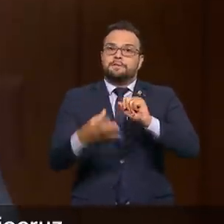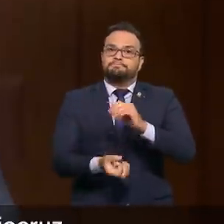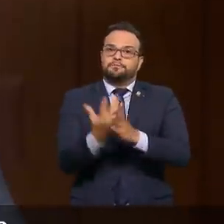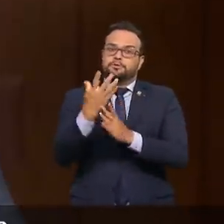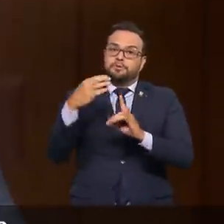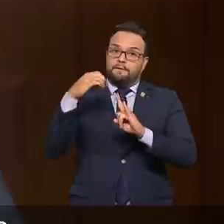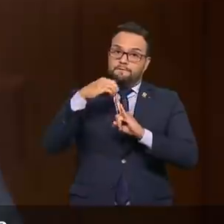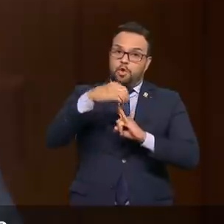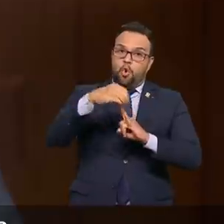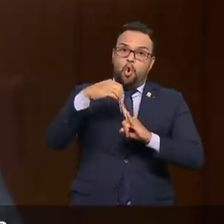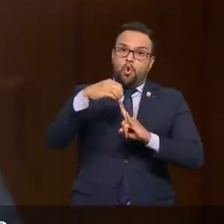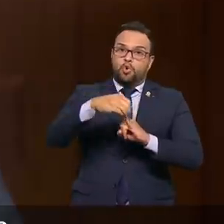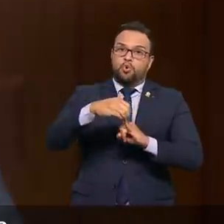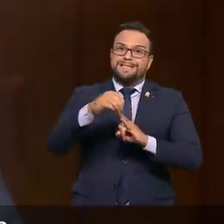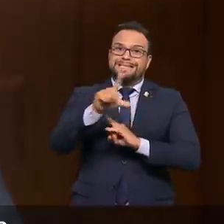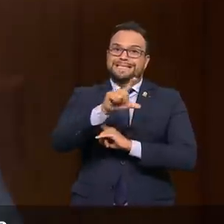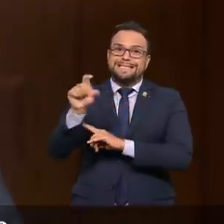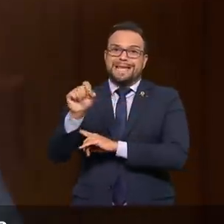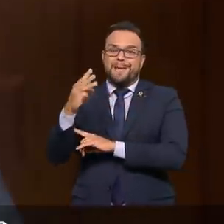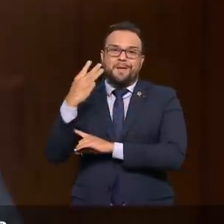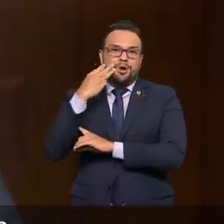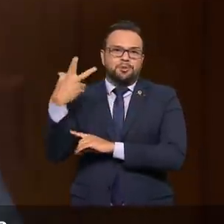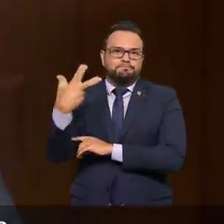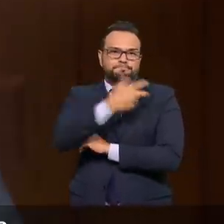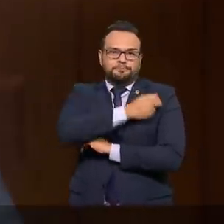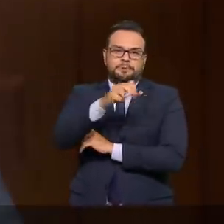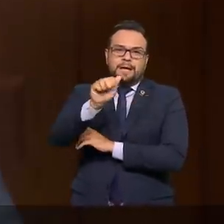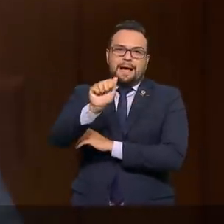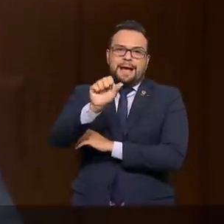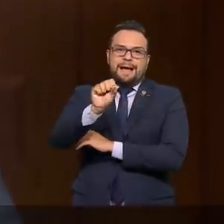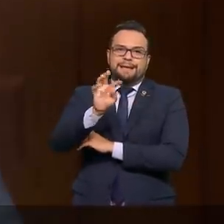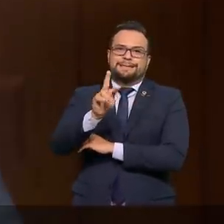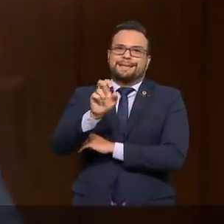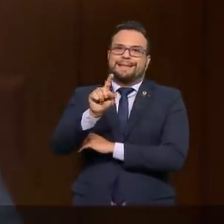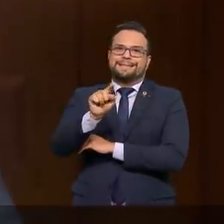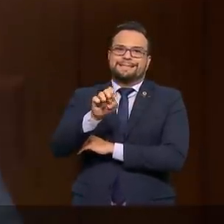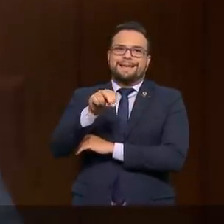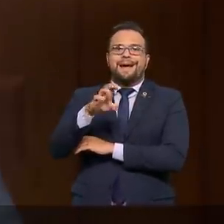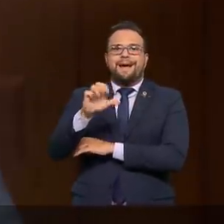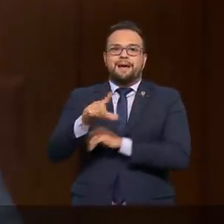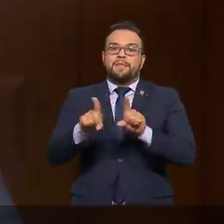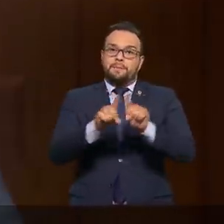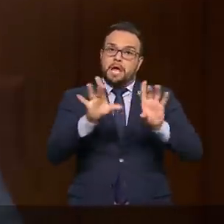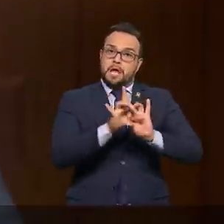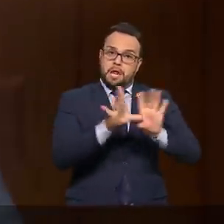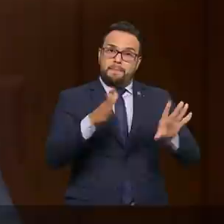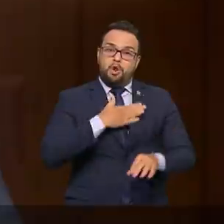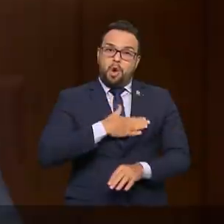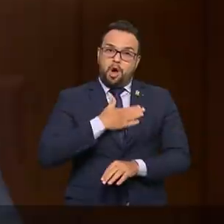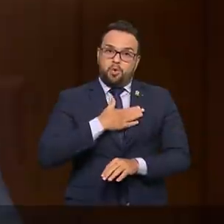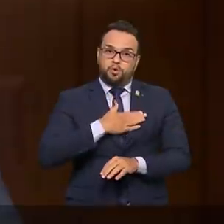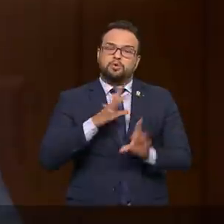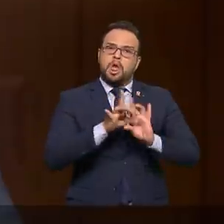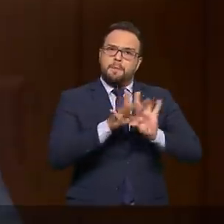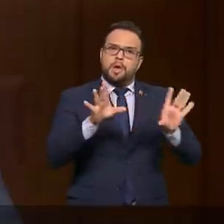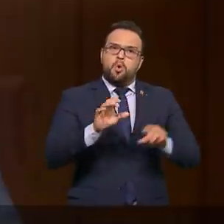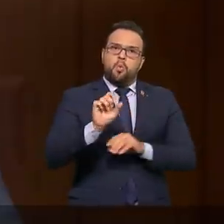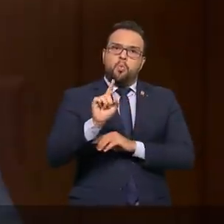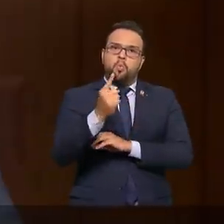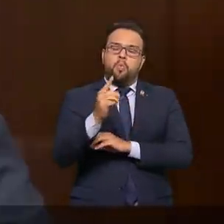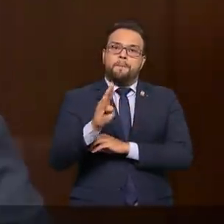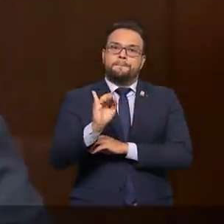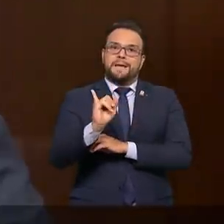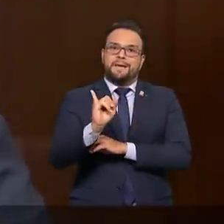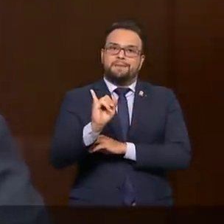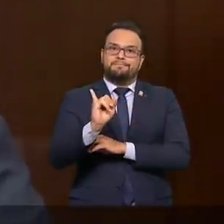Fiocruz de 100 milhões de doses da vacina AstraZeneca. E liberamos em agosto 1 bilhão e 900 milhões de reais.